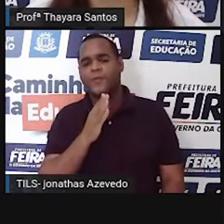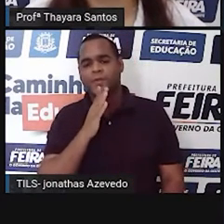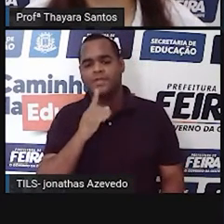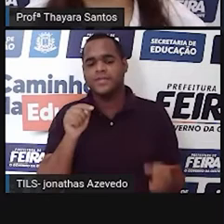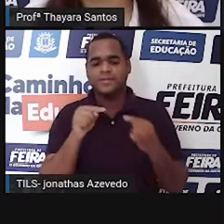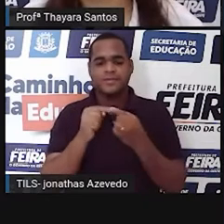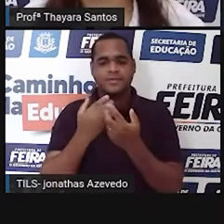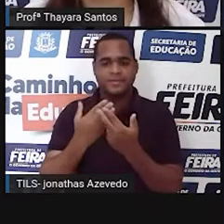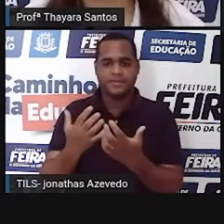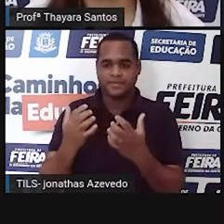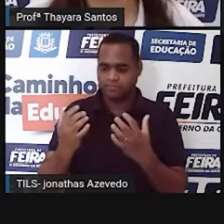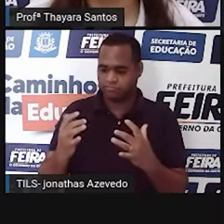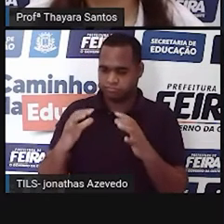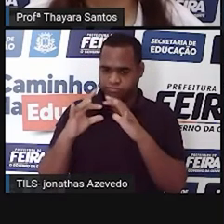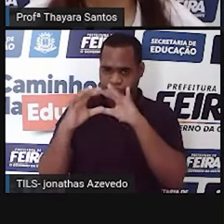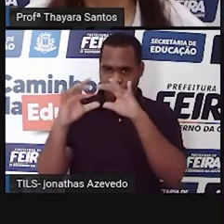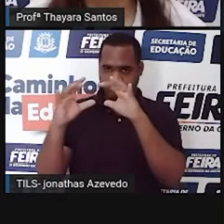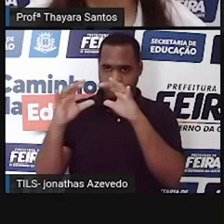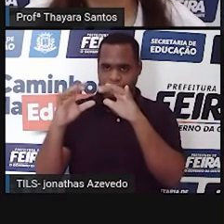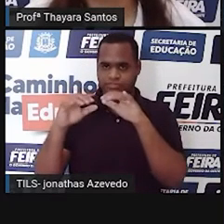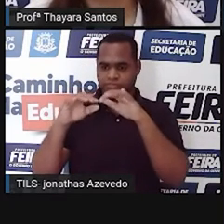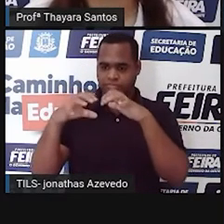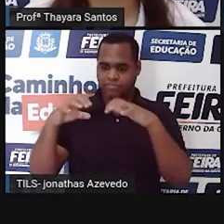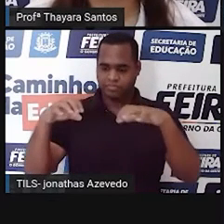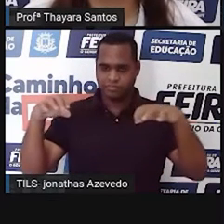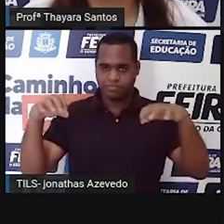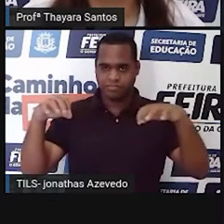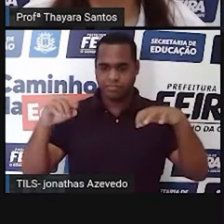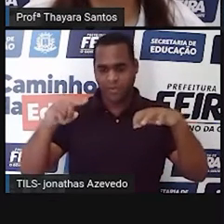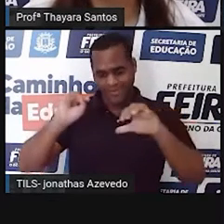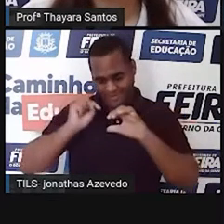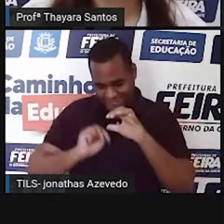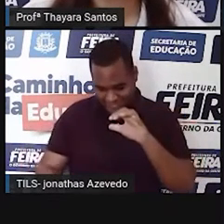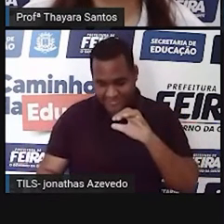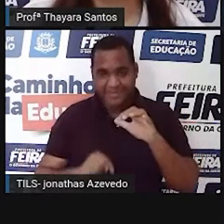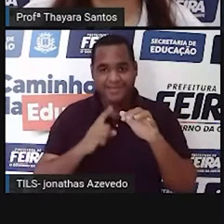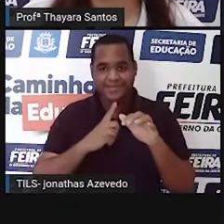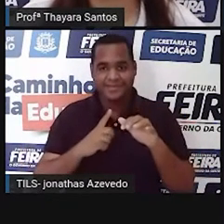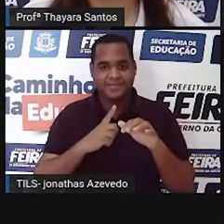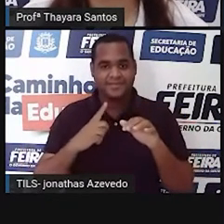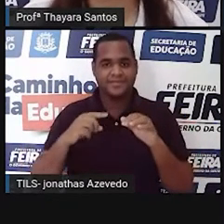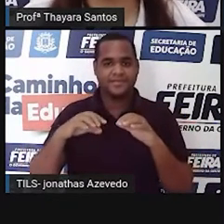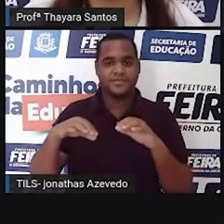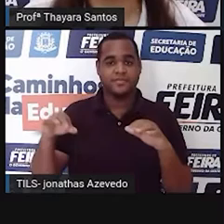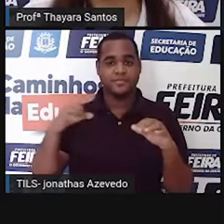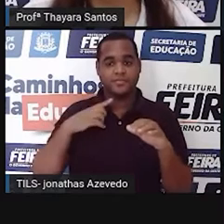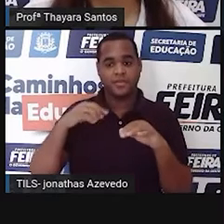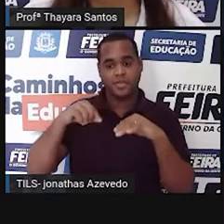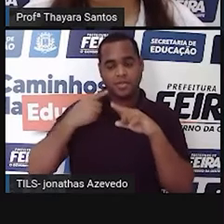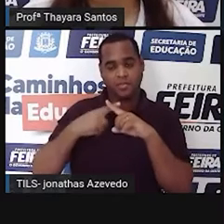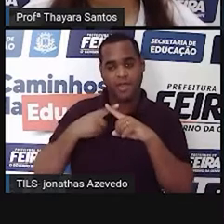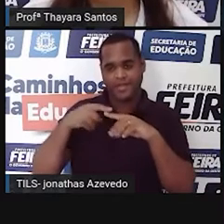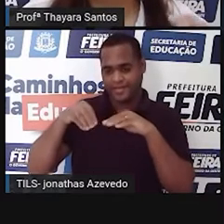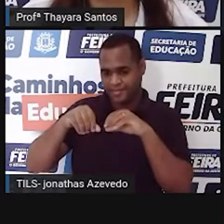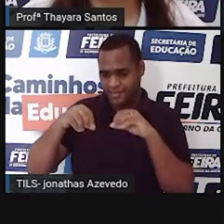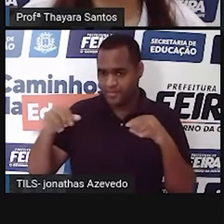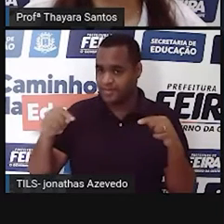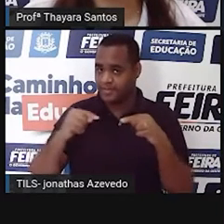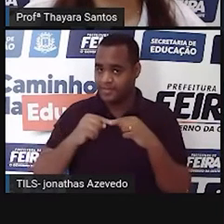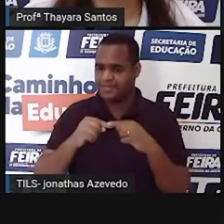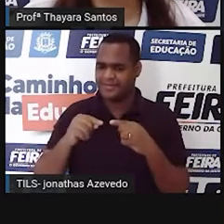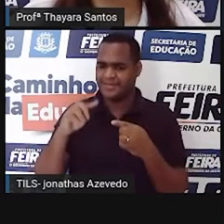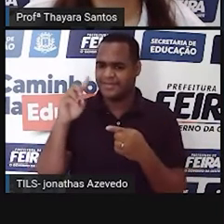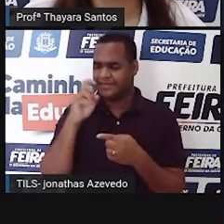presença de arbustos que têm galhos retorcidos e raízes profundas, justamente porque o solo desse bioma é